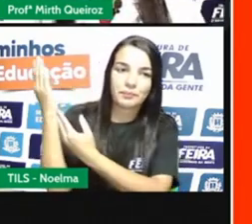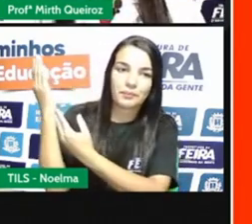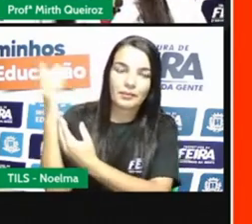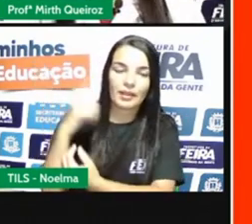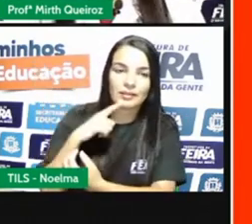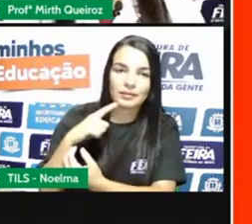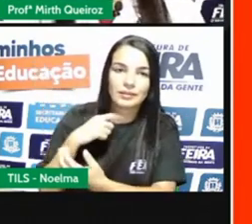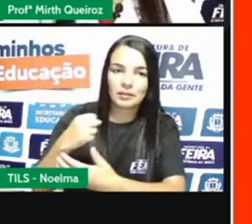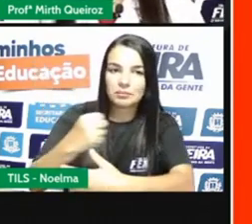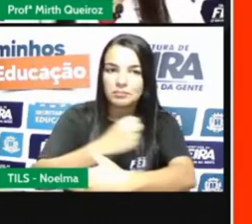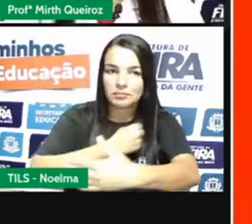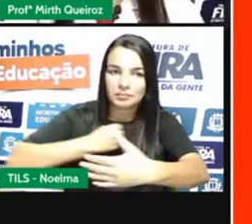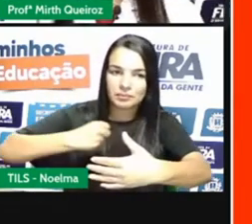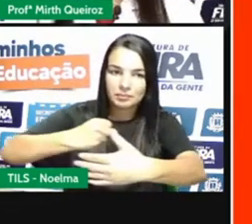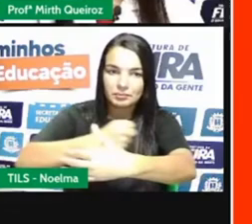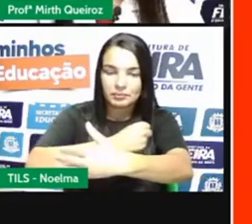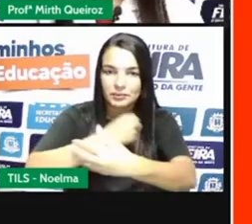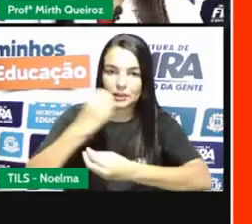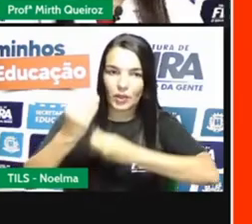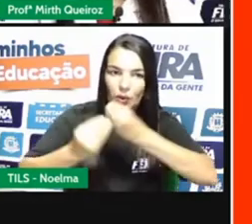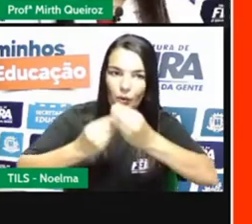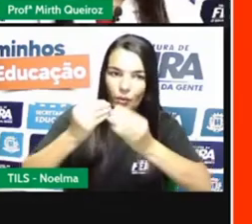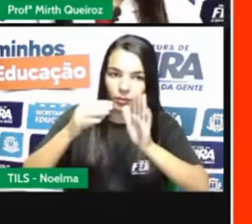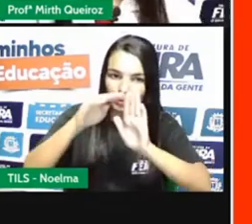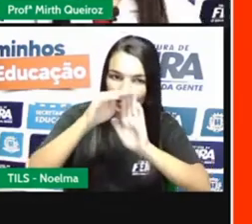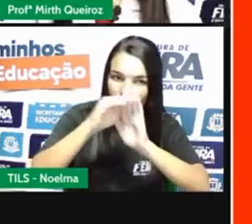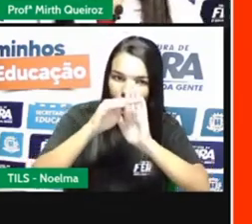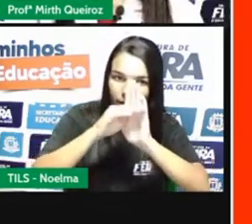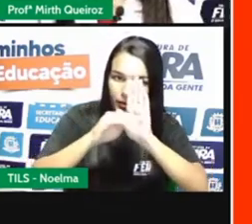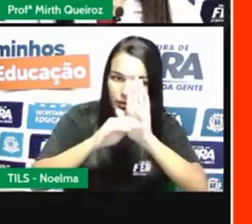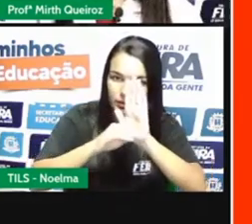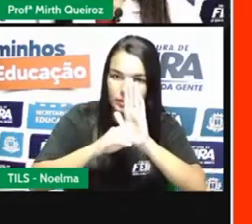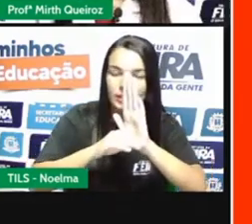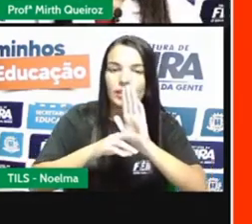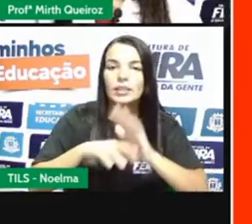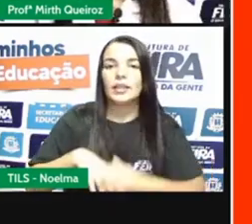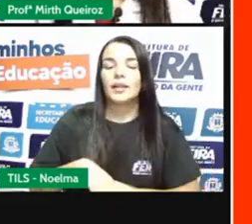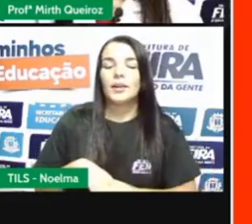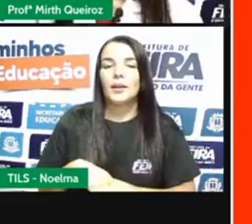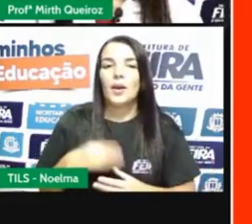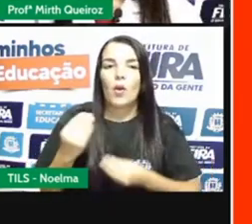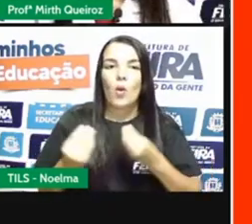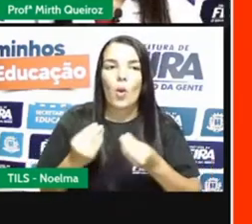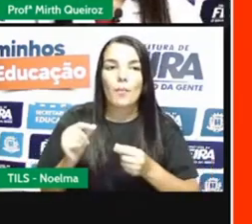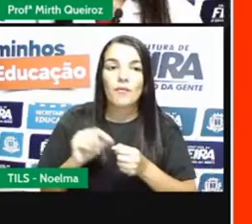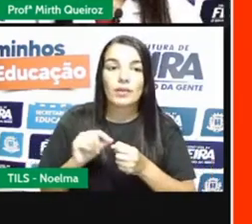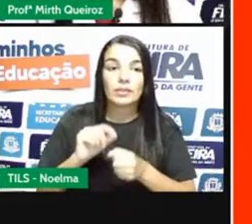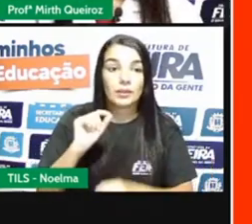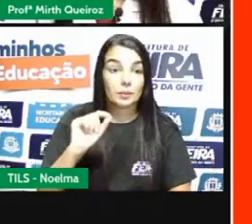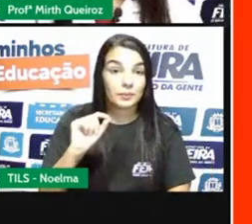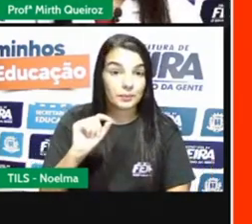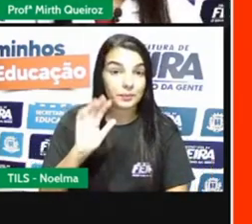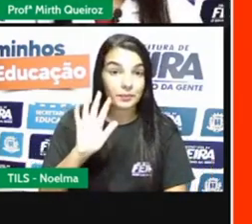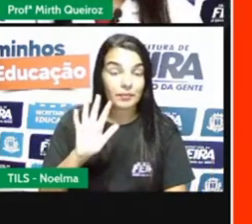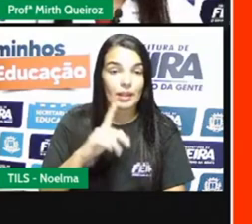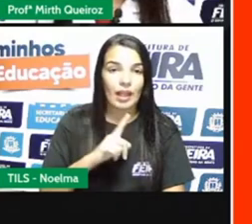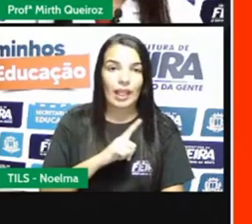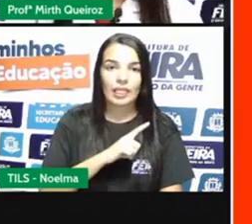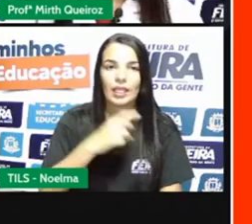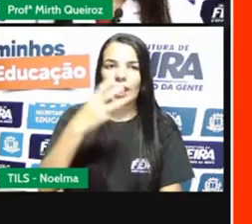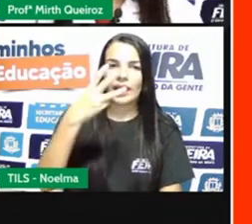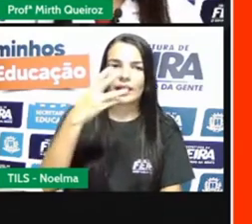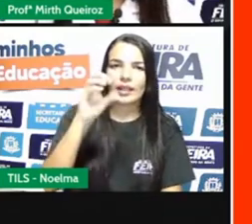receita de bolo, né? Um bolo de chocolate, tá? Nessa receita, nós utilizamos aí três